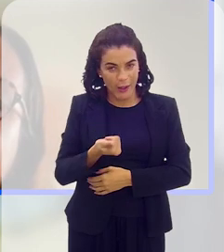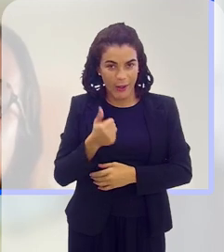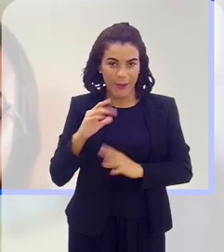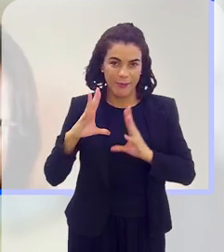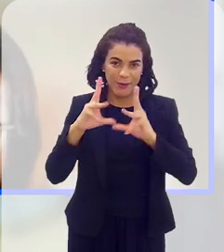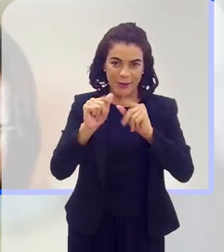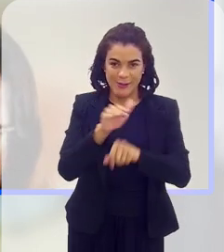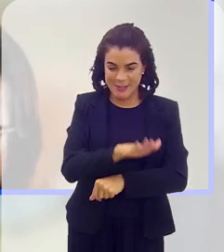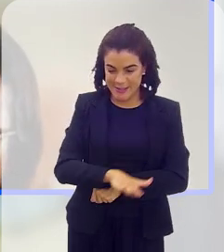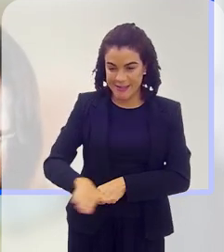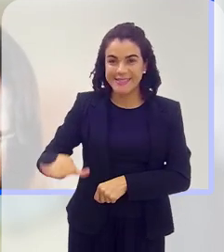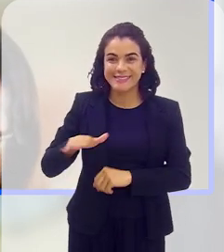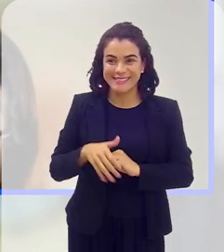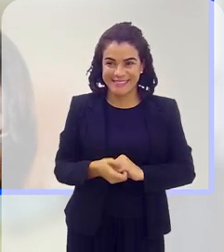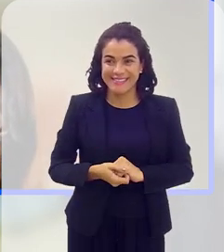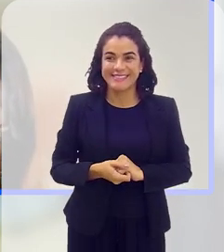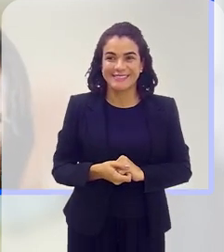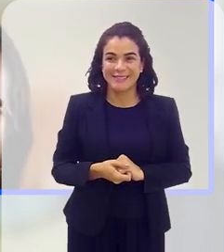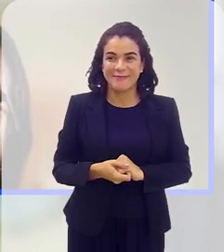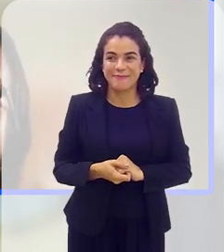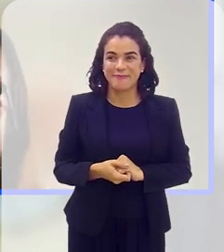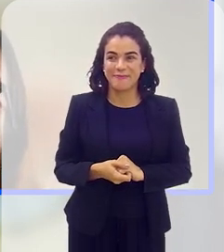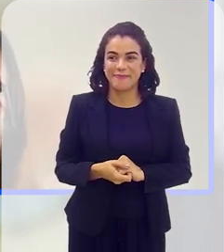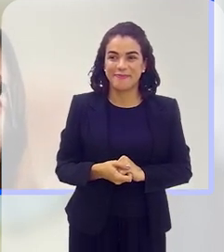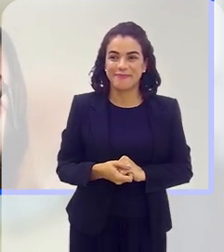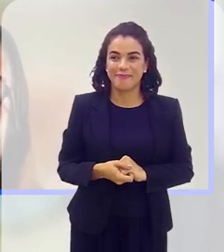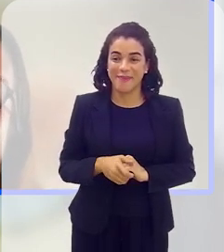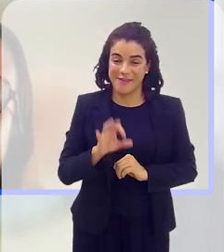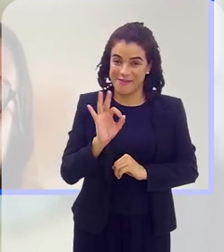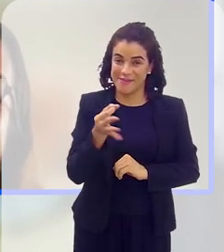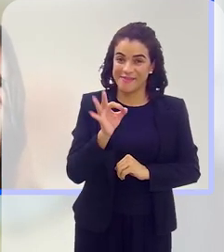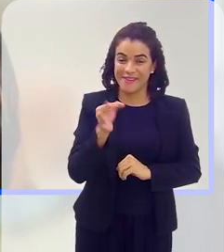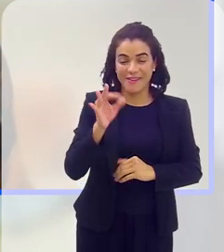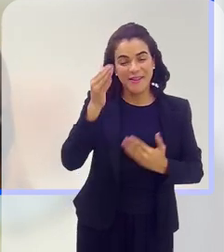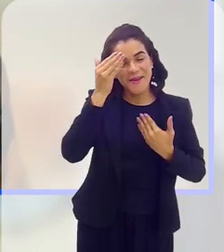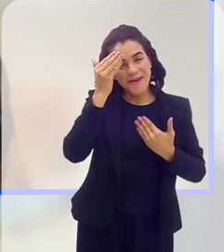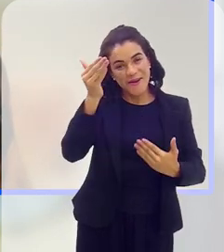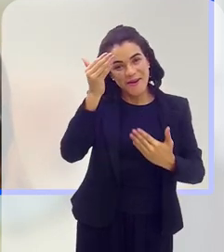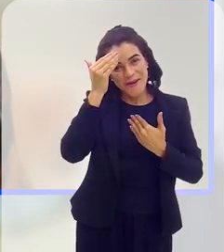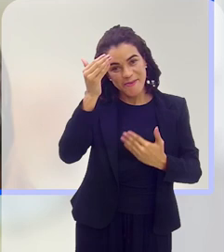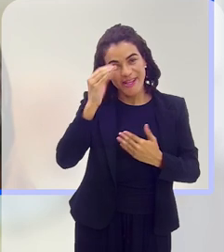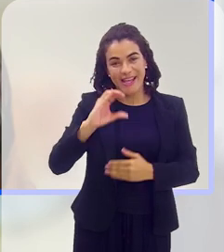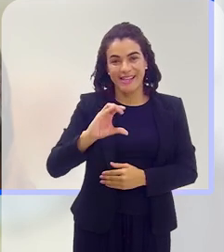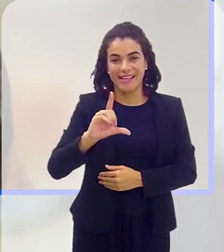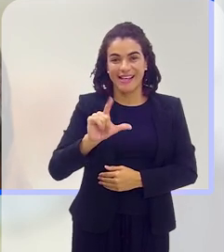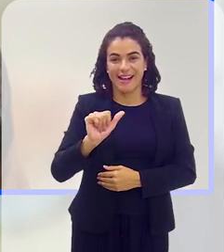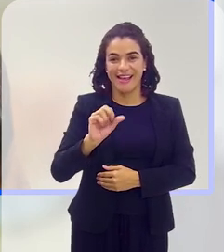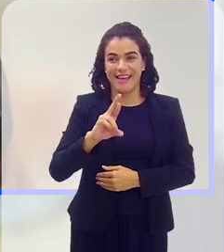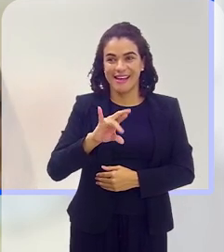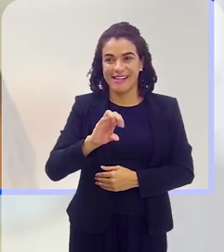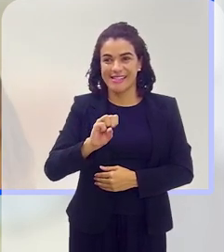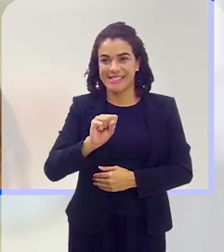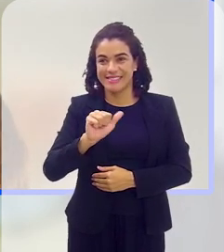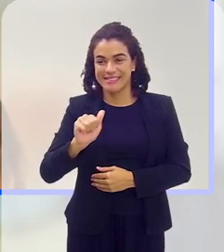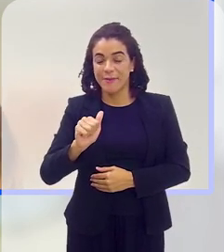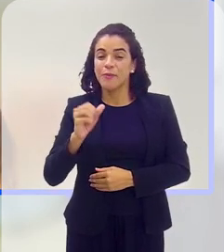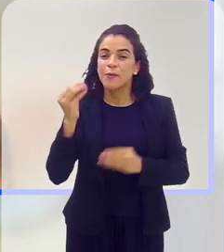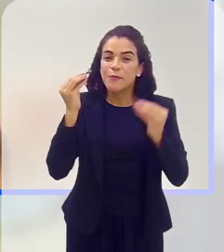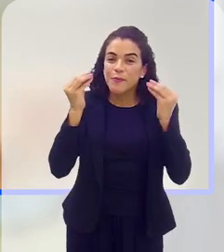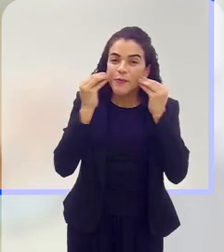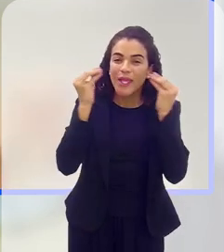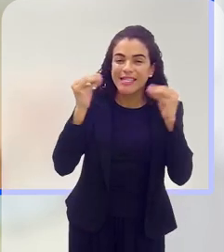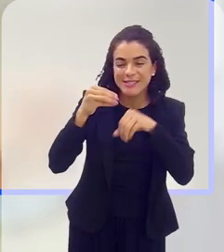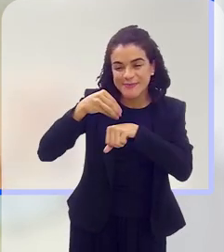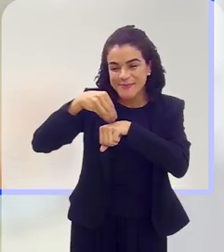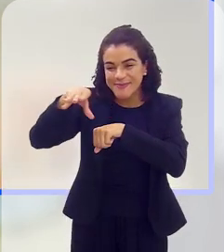melhor para todas as crianças aí. e os adultos também. É verdade, muito obrigada, Clarissa, manda um